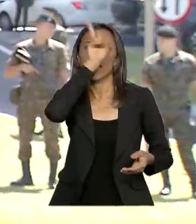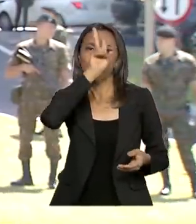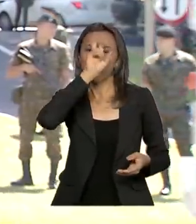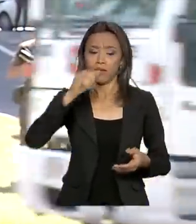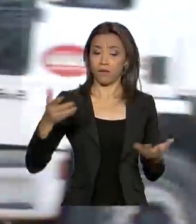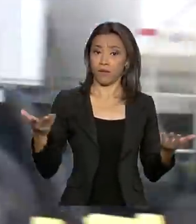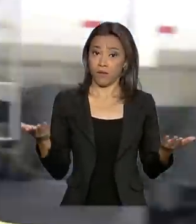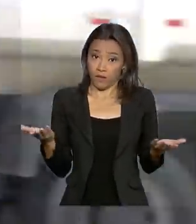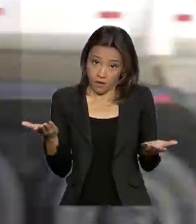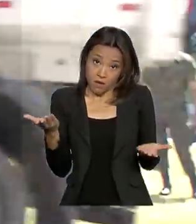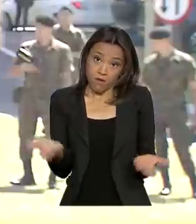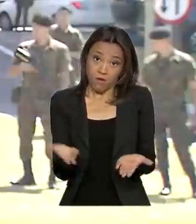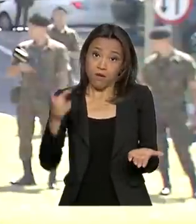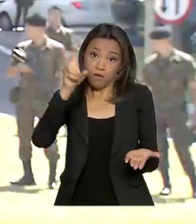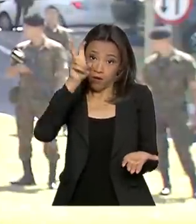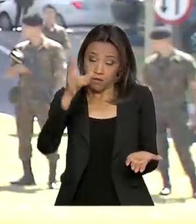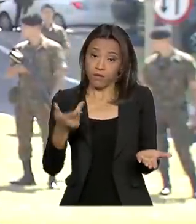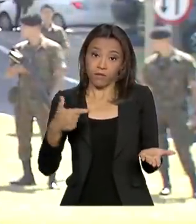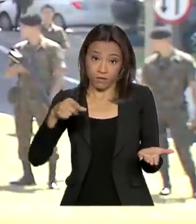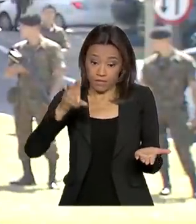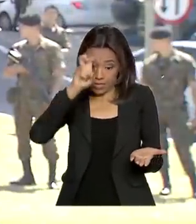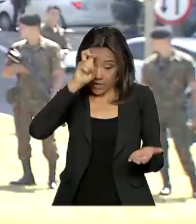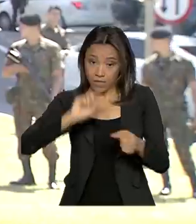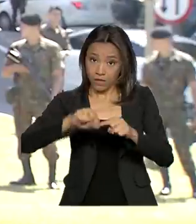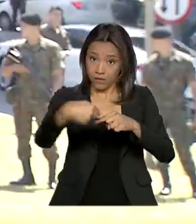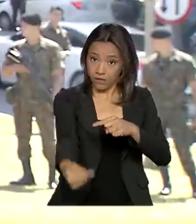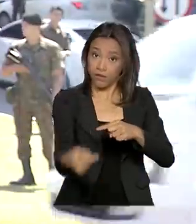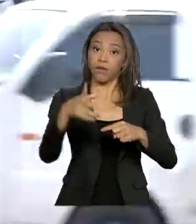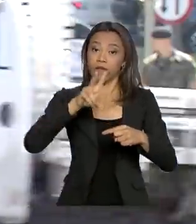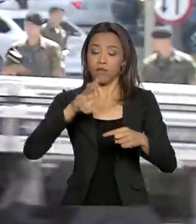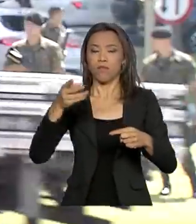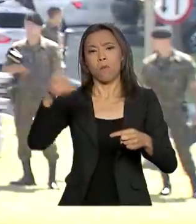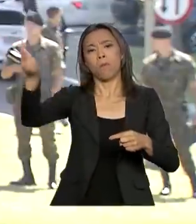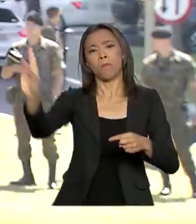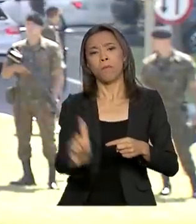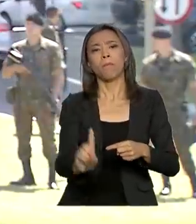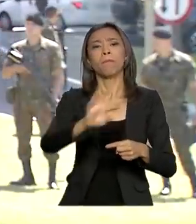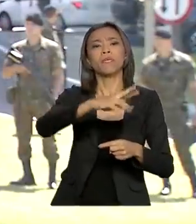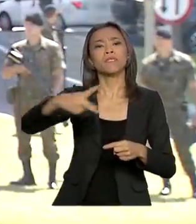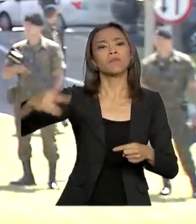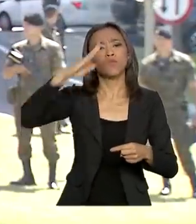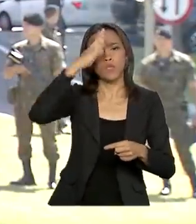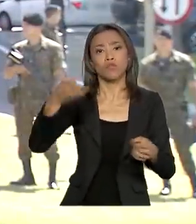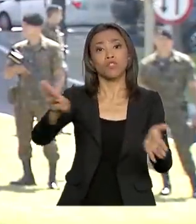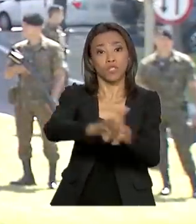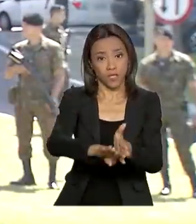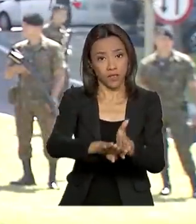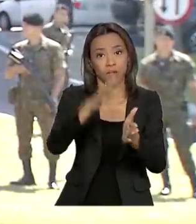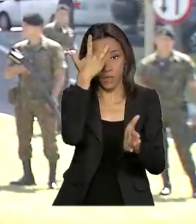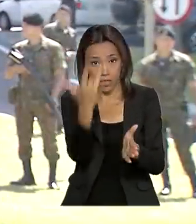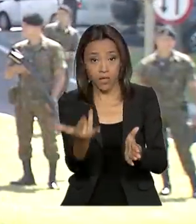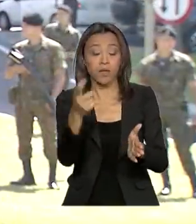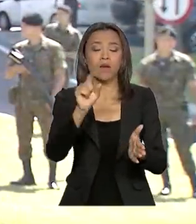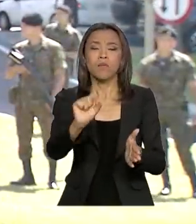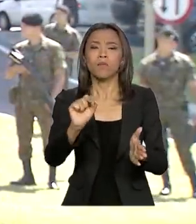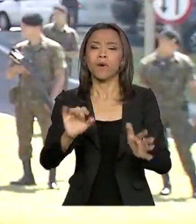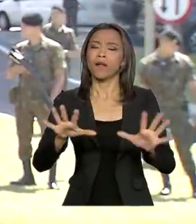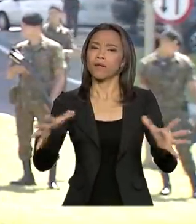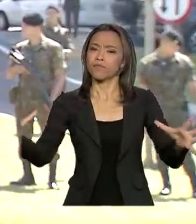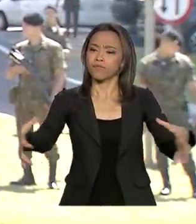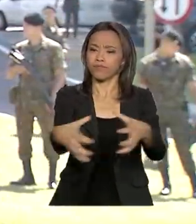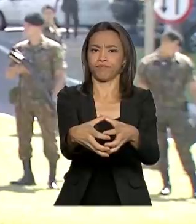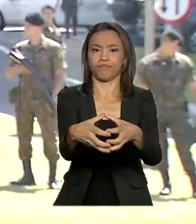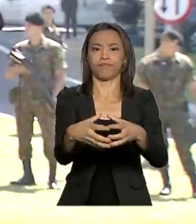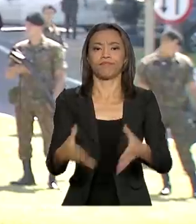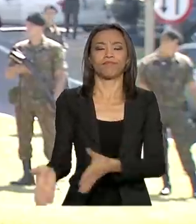presidente Jair Bolsonaro chega aqui a Bento Gonçalves, onde vai se reunir com os chefes de Estado, os presidentes dos países-membro do bloco.